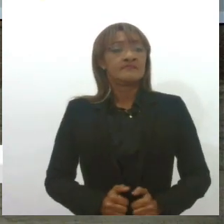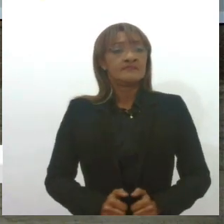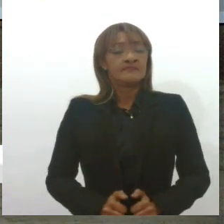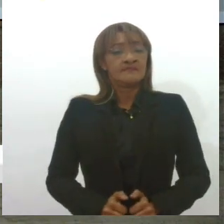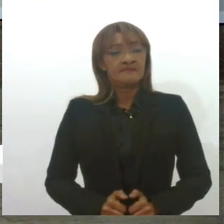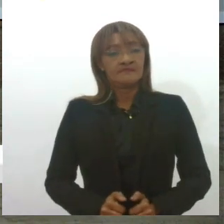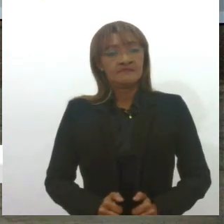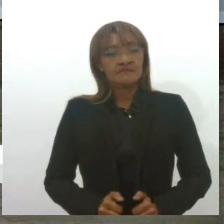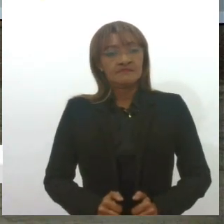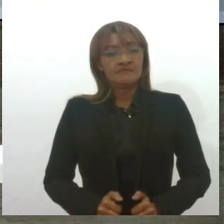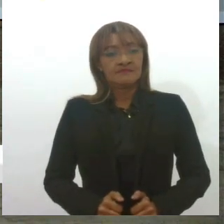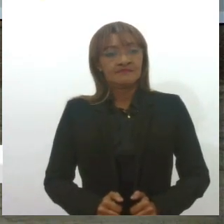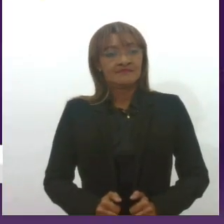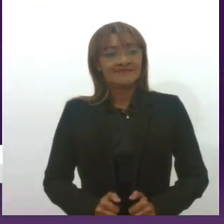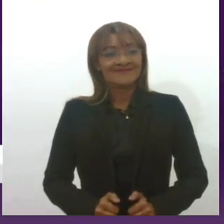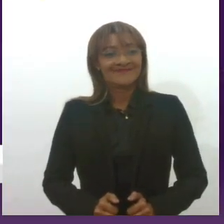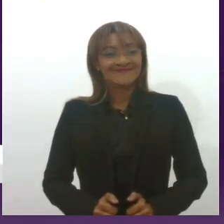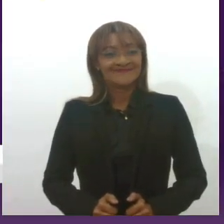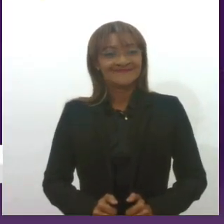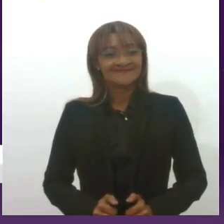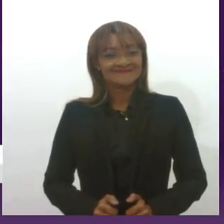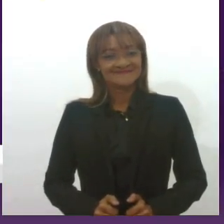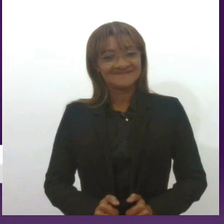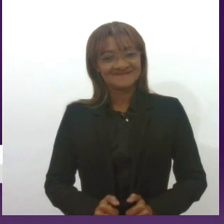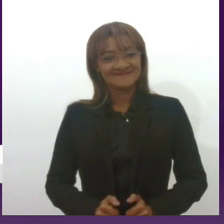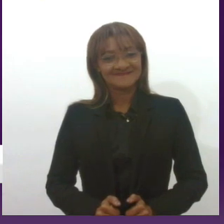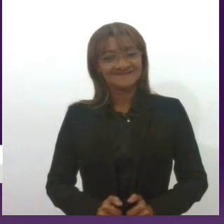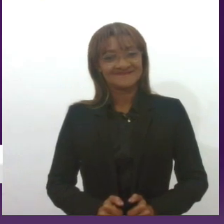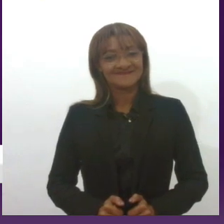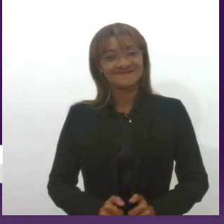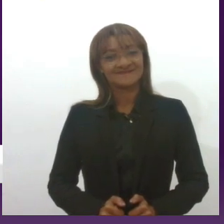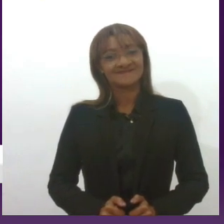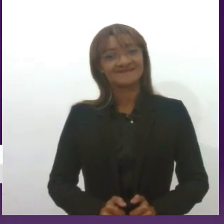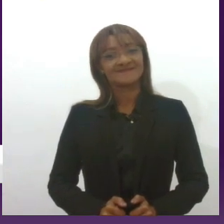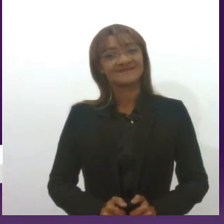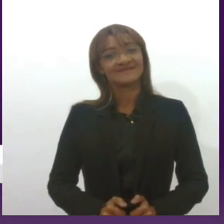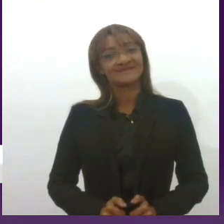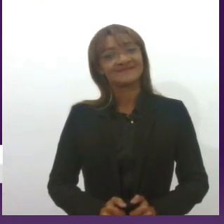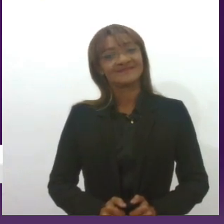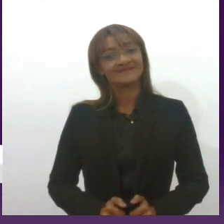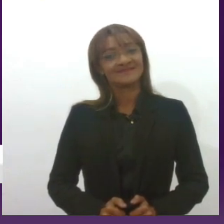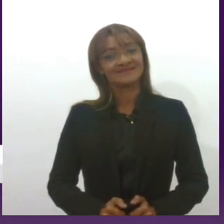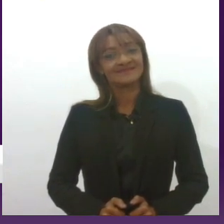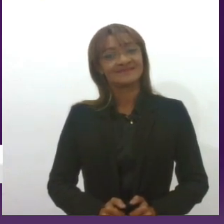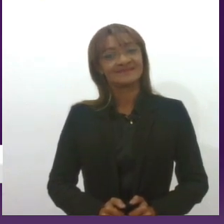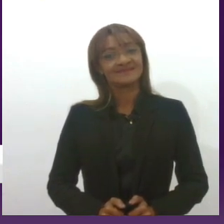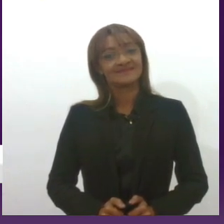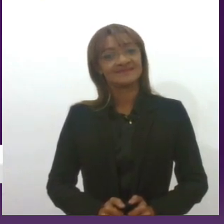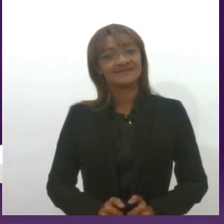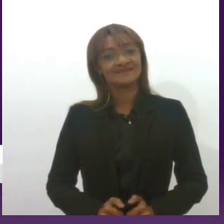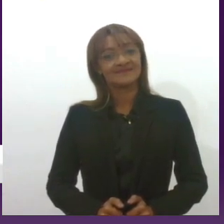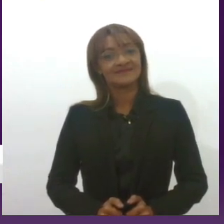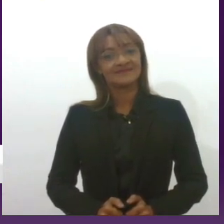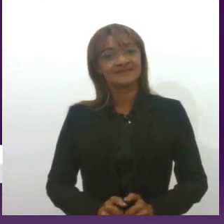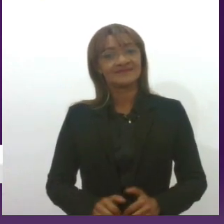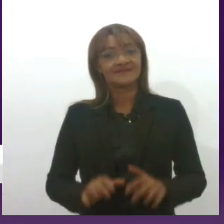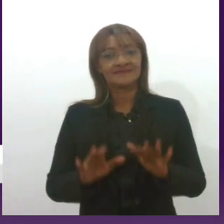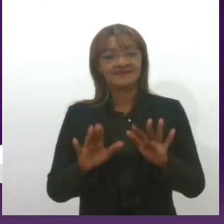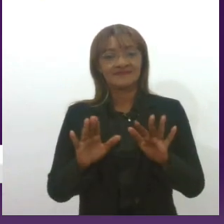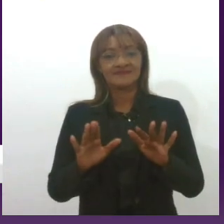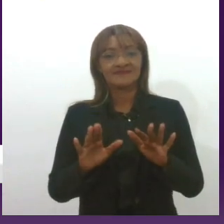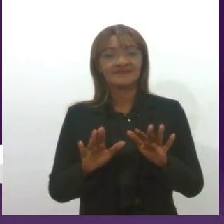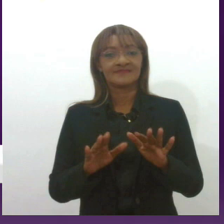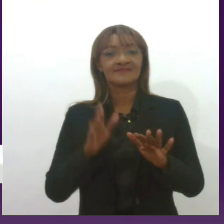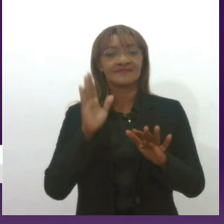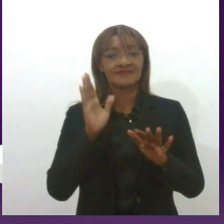Posso começar? Manoel, vamos fazer uma inversão. É notório que nós